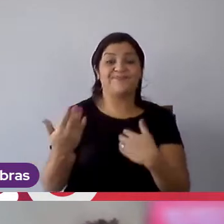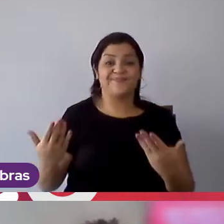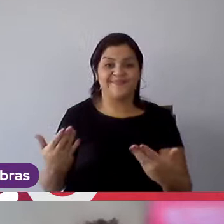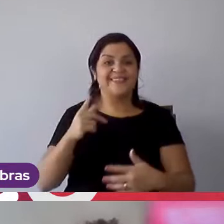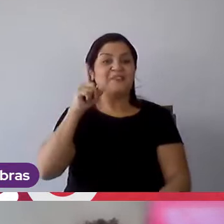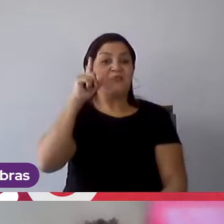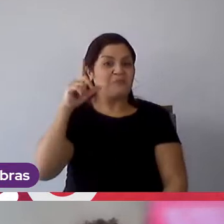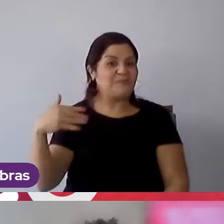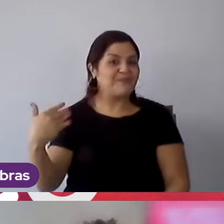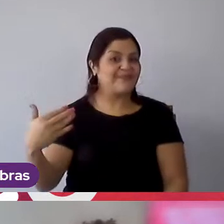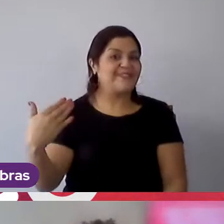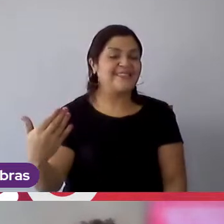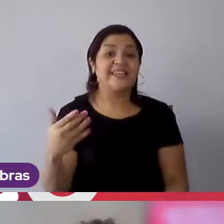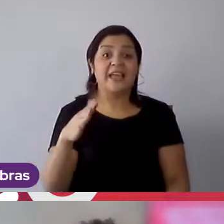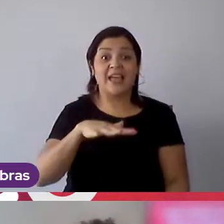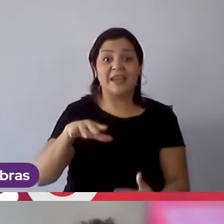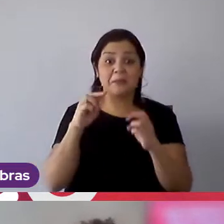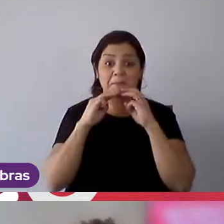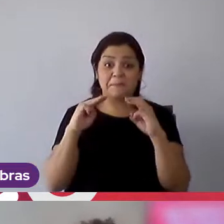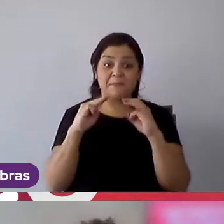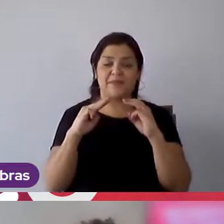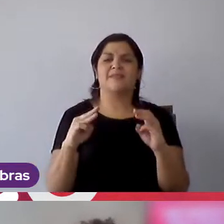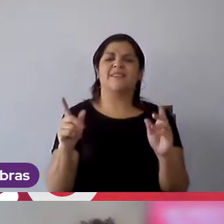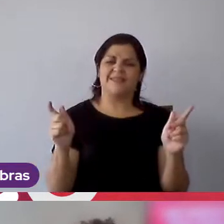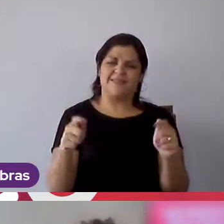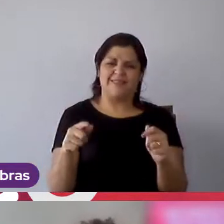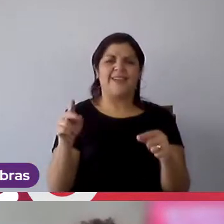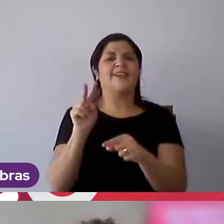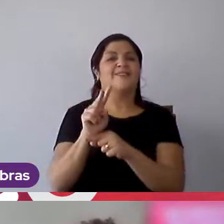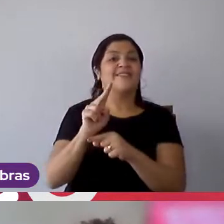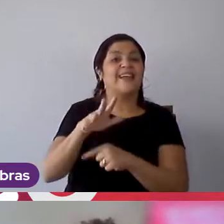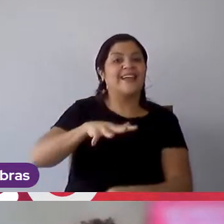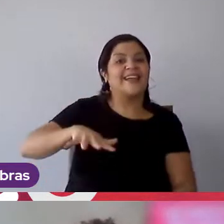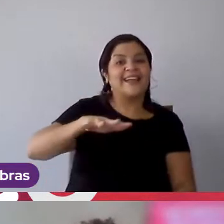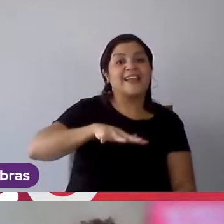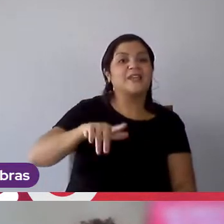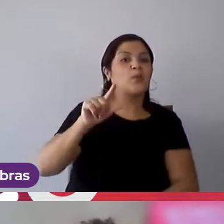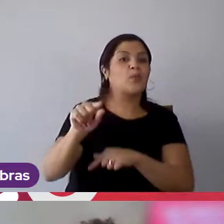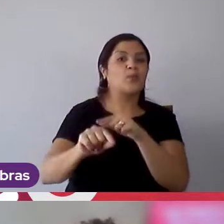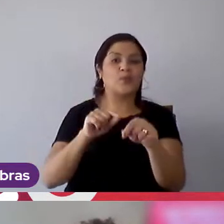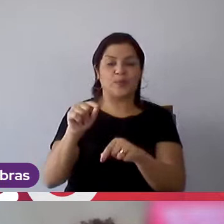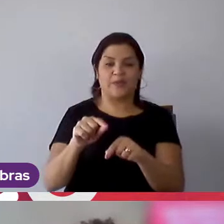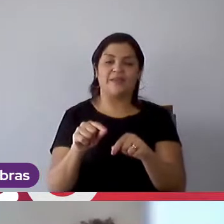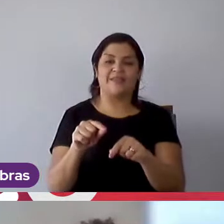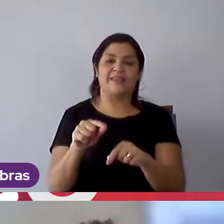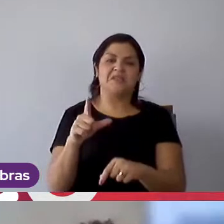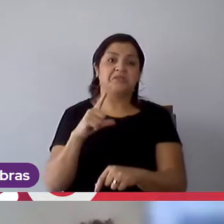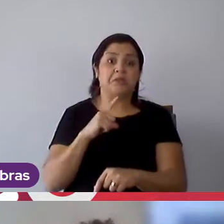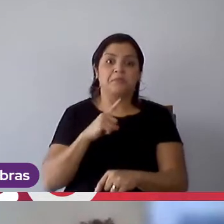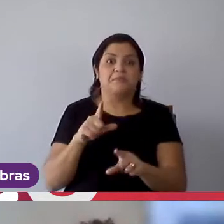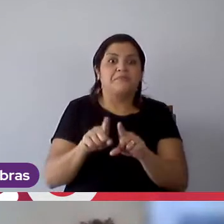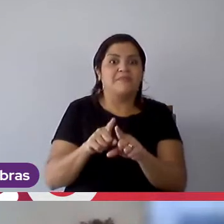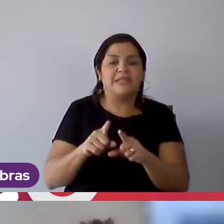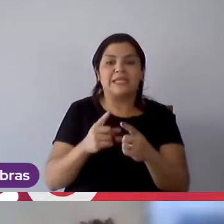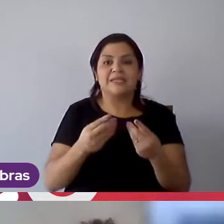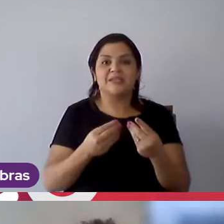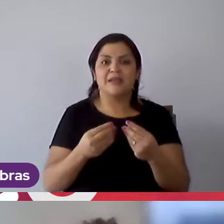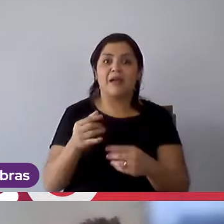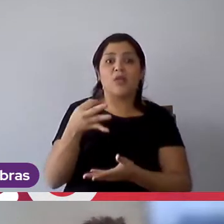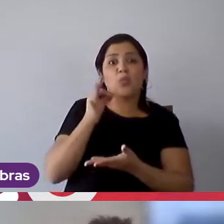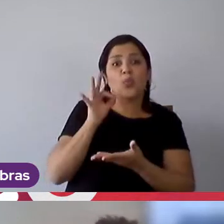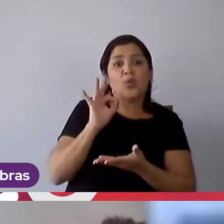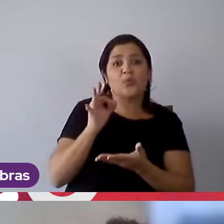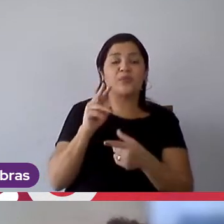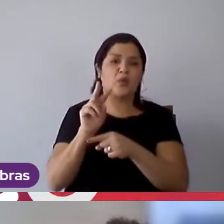como marketing, eu cuido de todo o processo de marketing, também não tenho aquela coisinha de, ah, levar cafezinho,